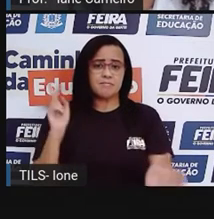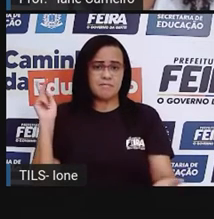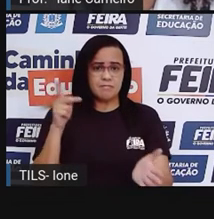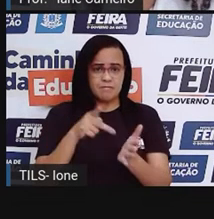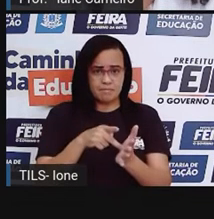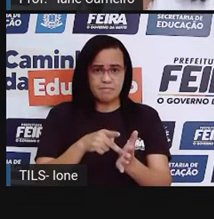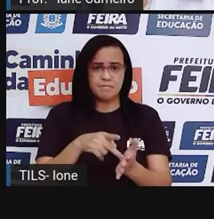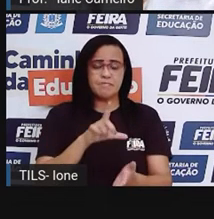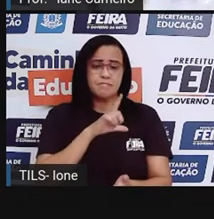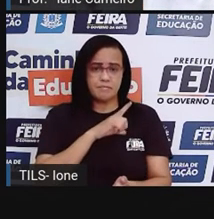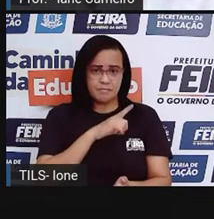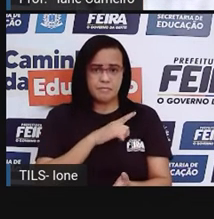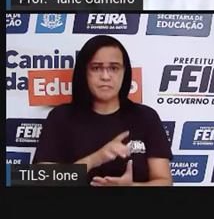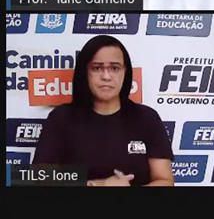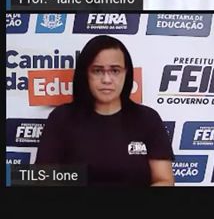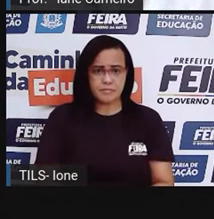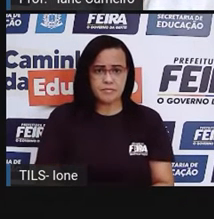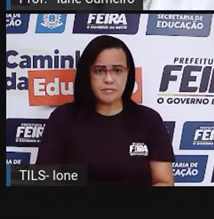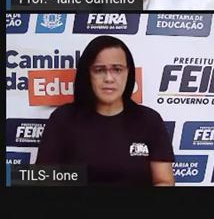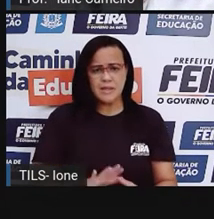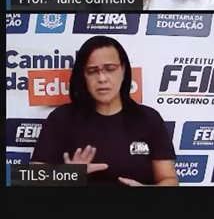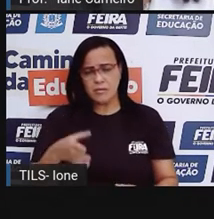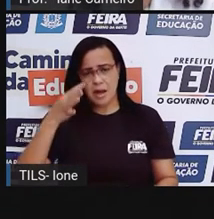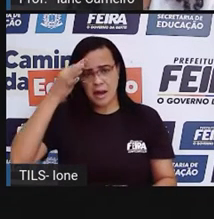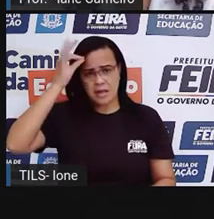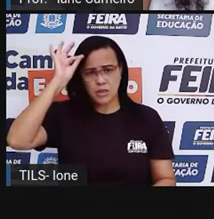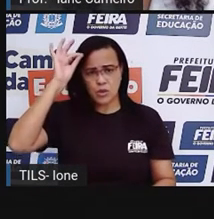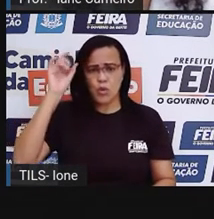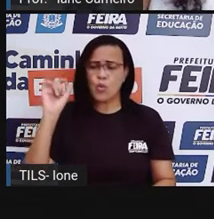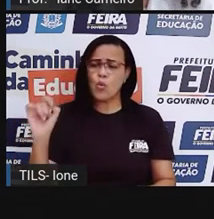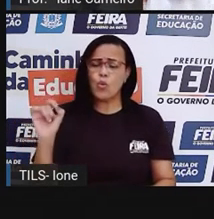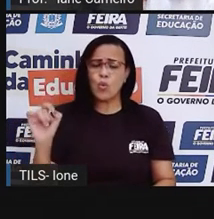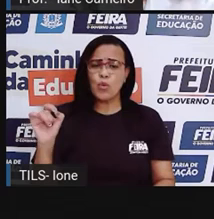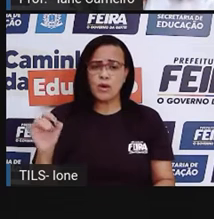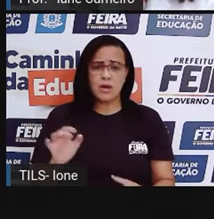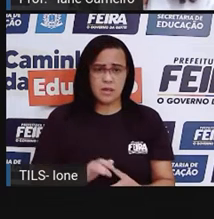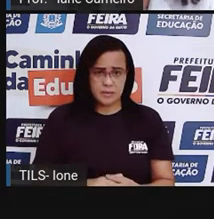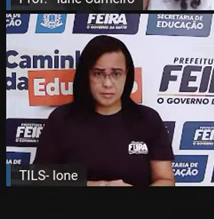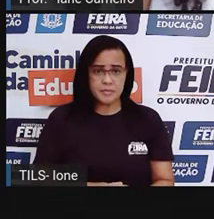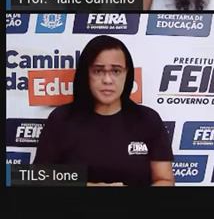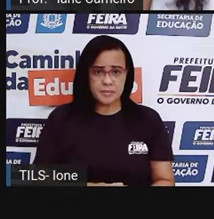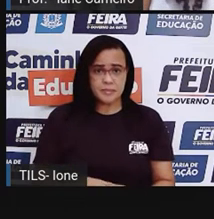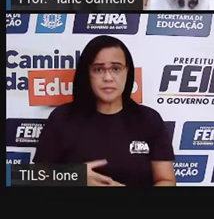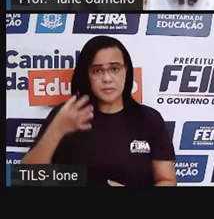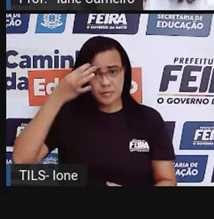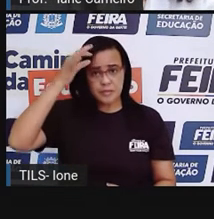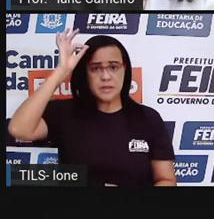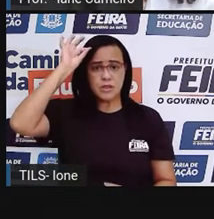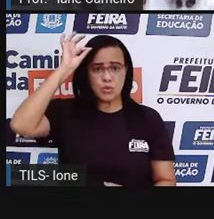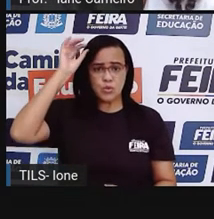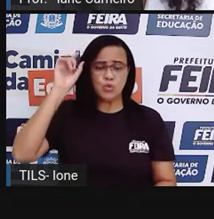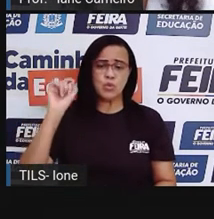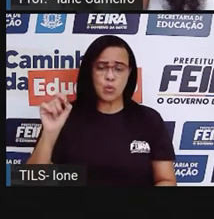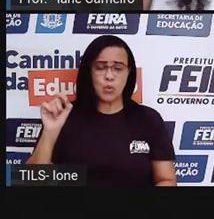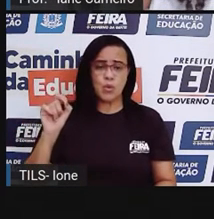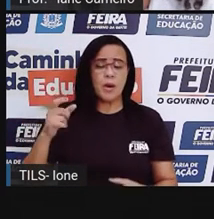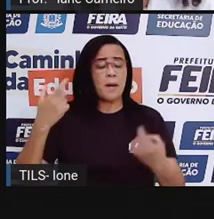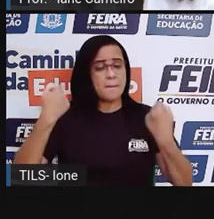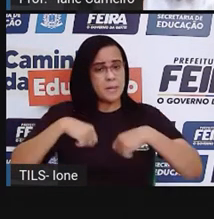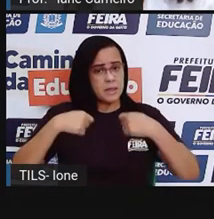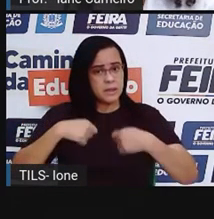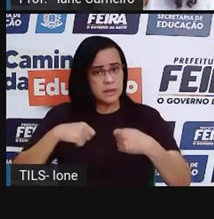Então, ó, e os adultos, né? Os adultos proiane vão fazer o quê? São os adultos, né? Que devem garantir